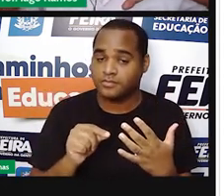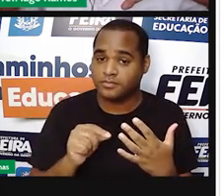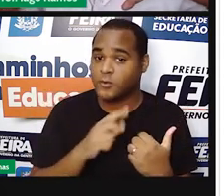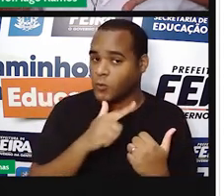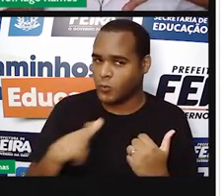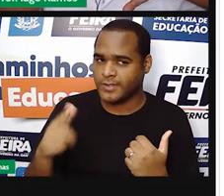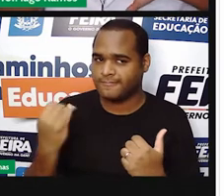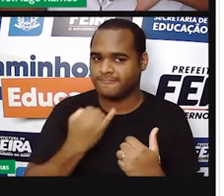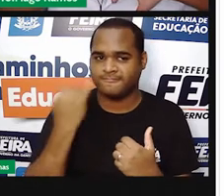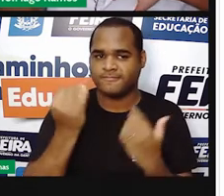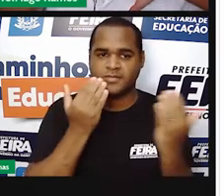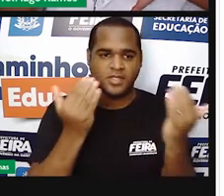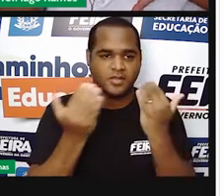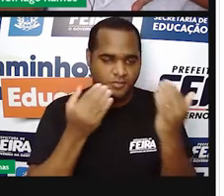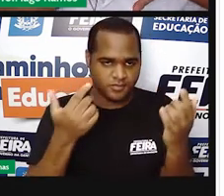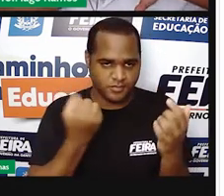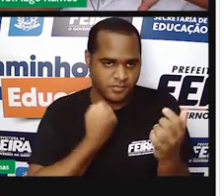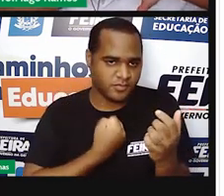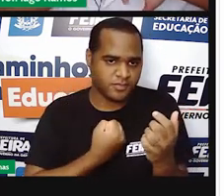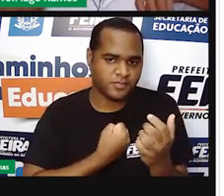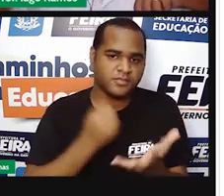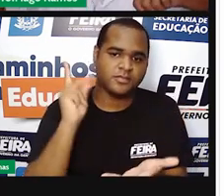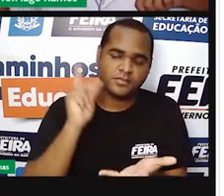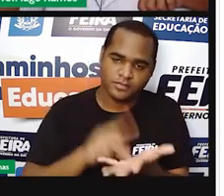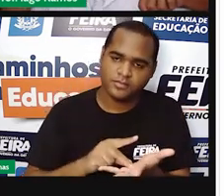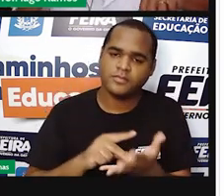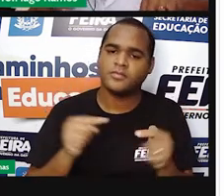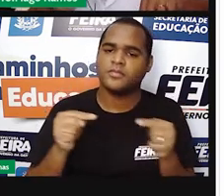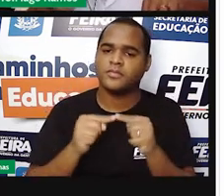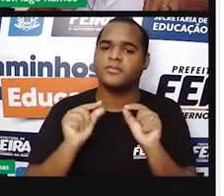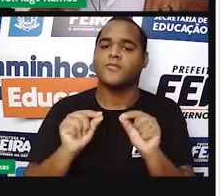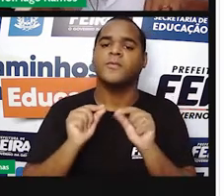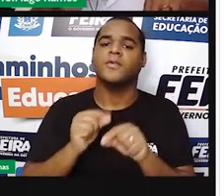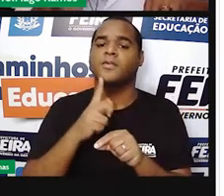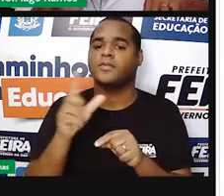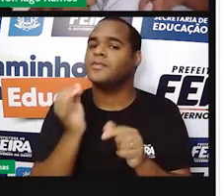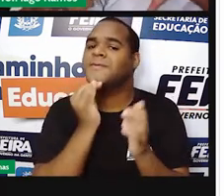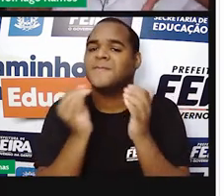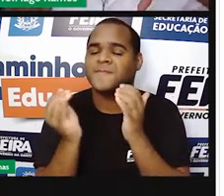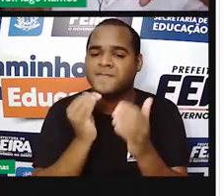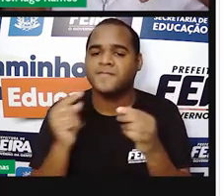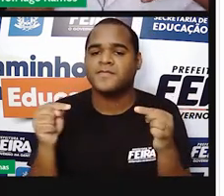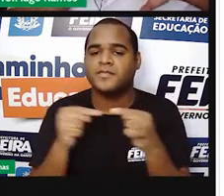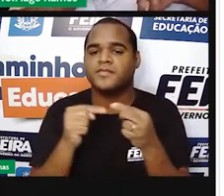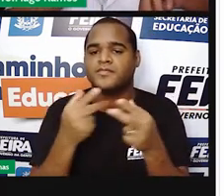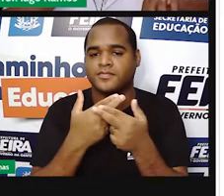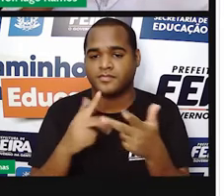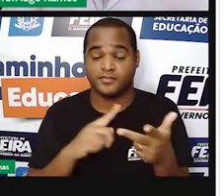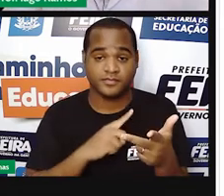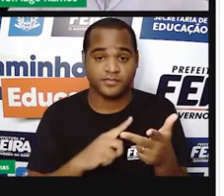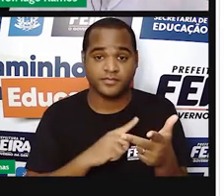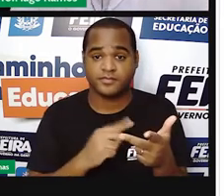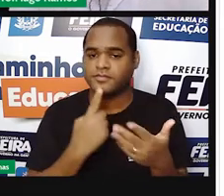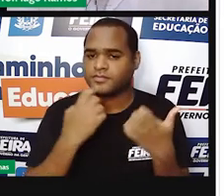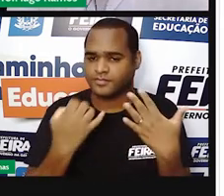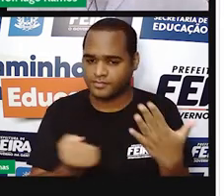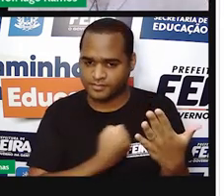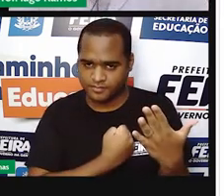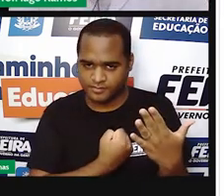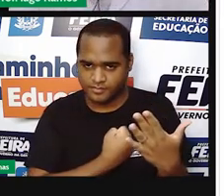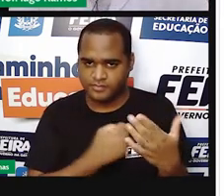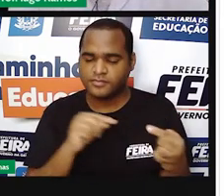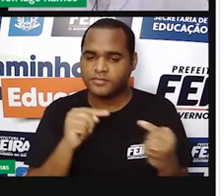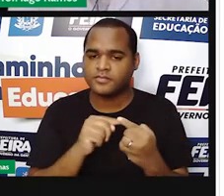outra forma de representar número real com números inteiros. Uma outra forma de representar número real com números racionais.